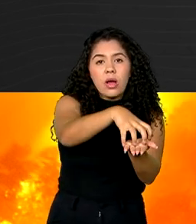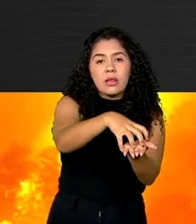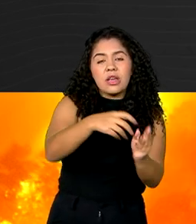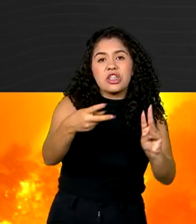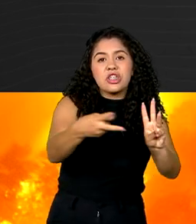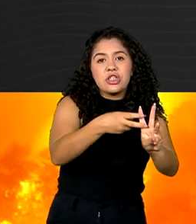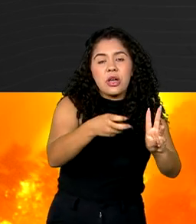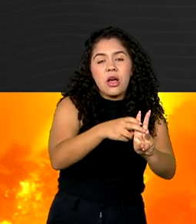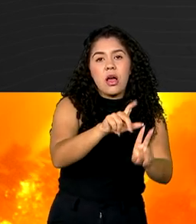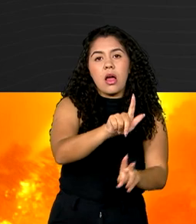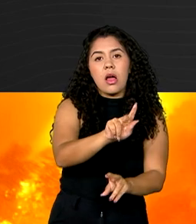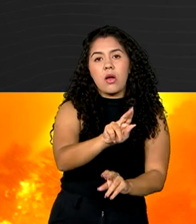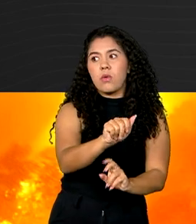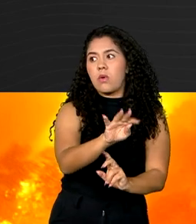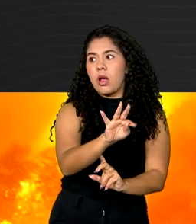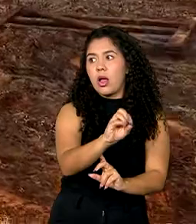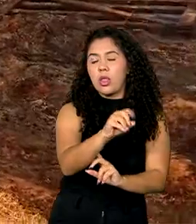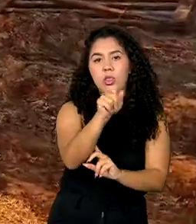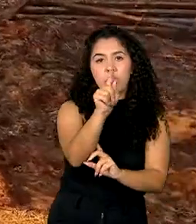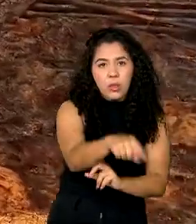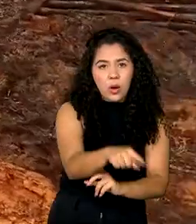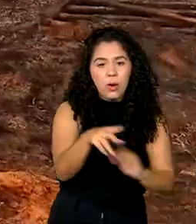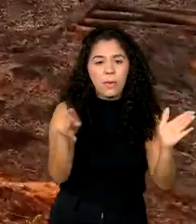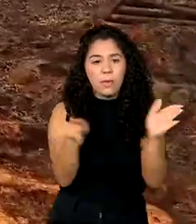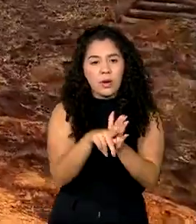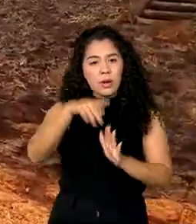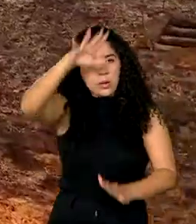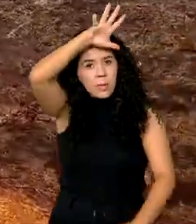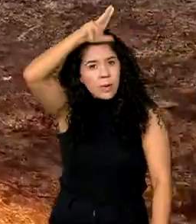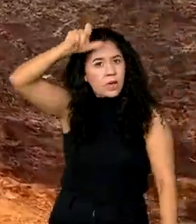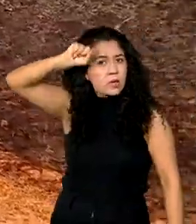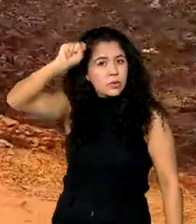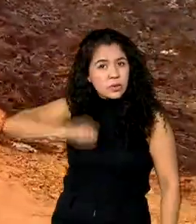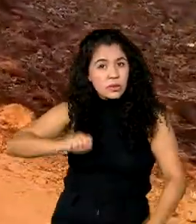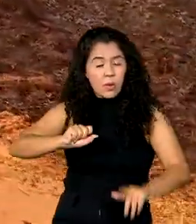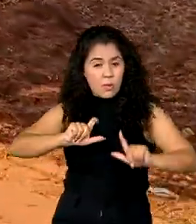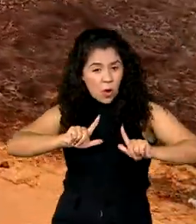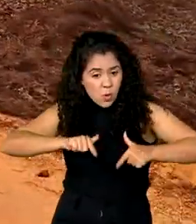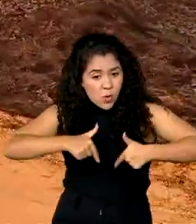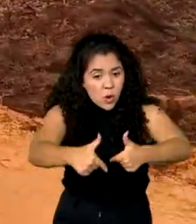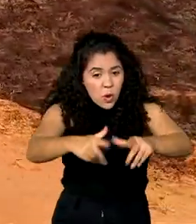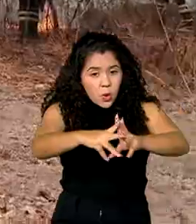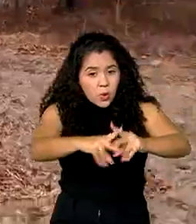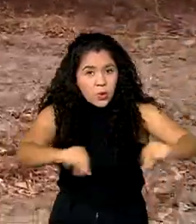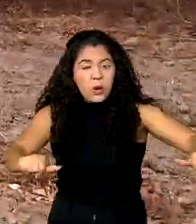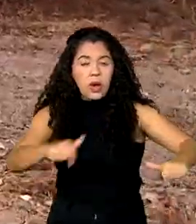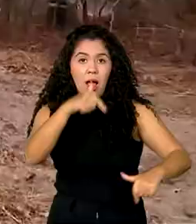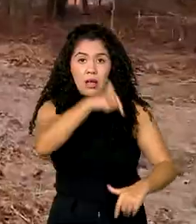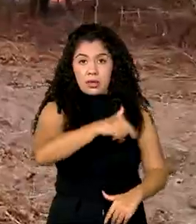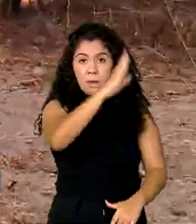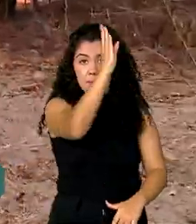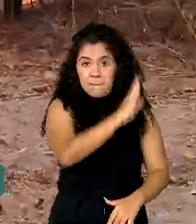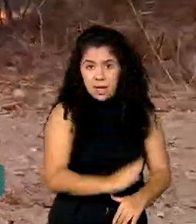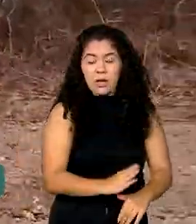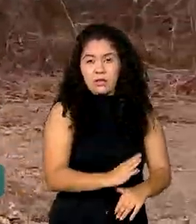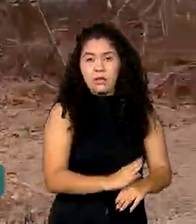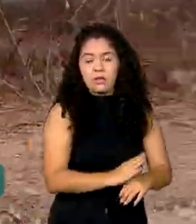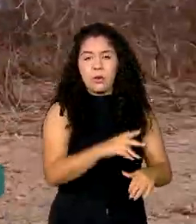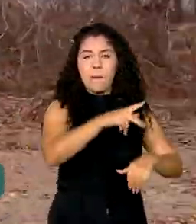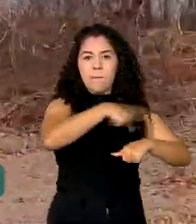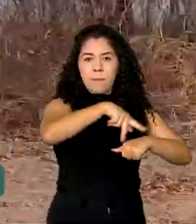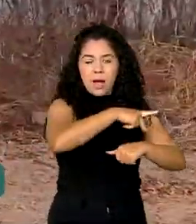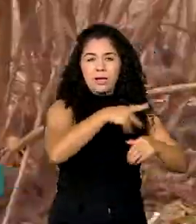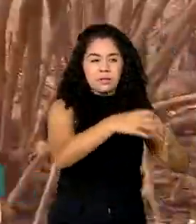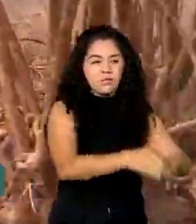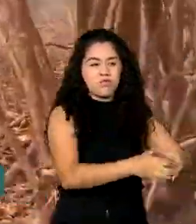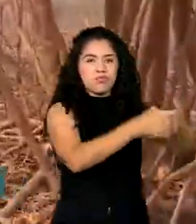que vivem no Pantanal de Mato Grosso do Sul. Para combater o incêndio, o governo brasileiro enviou 62 bombeiros para